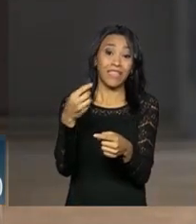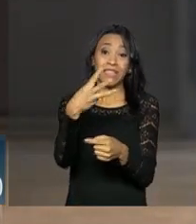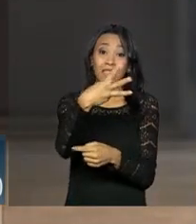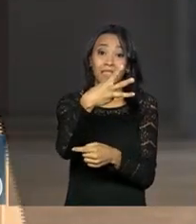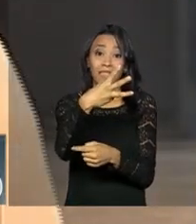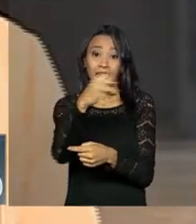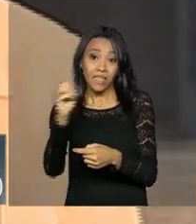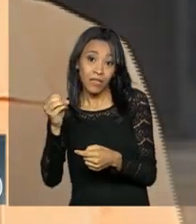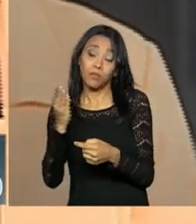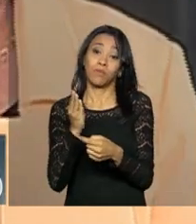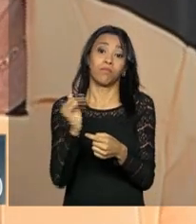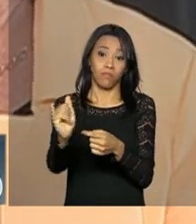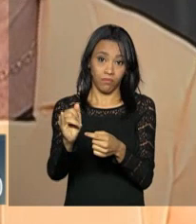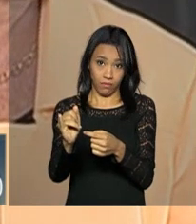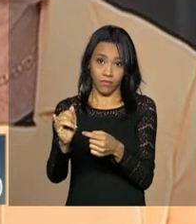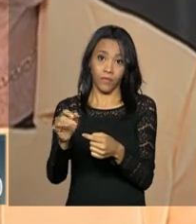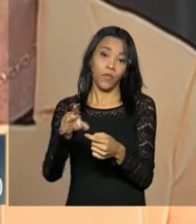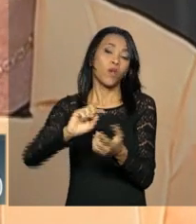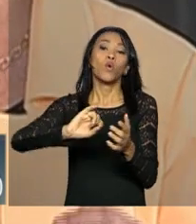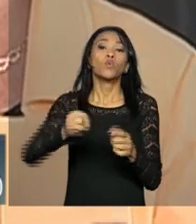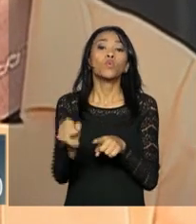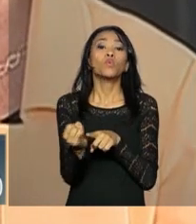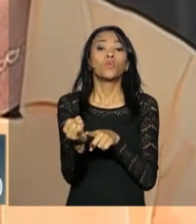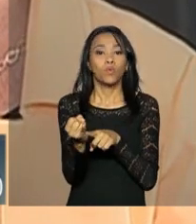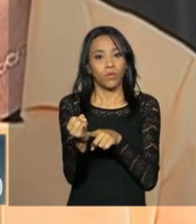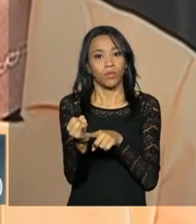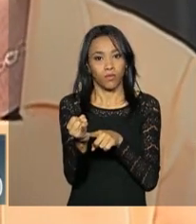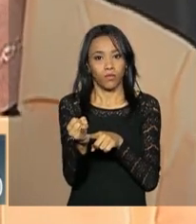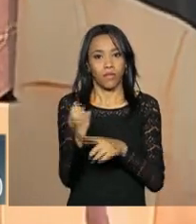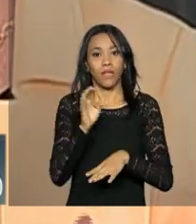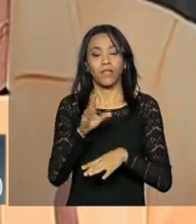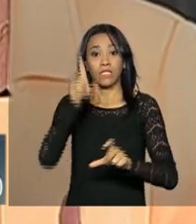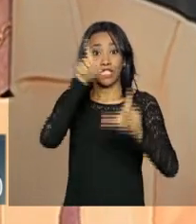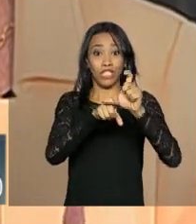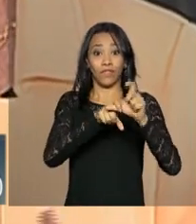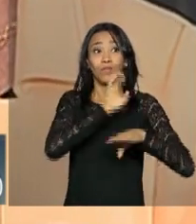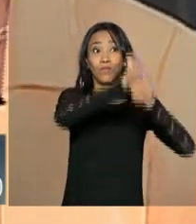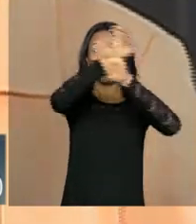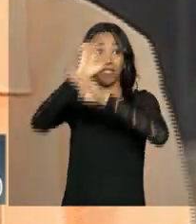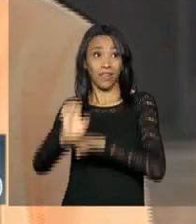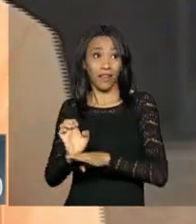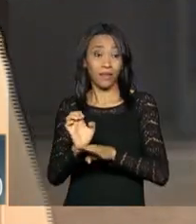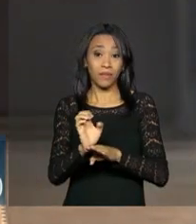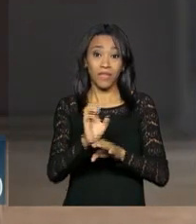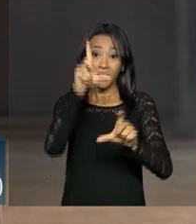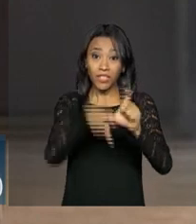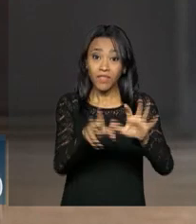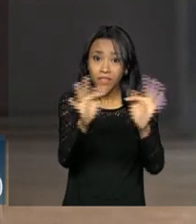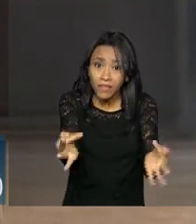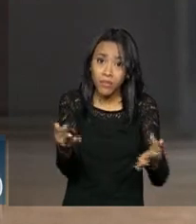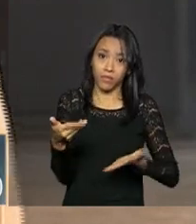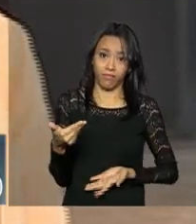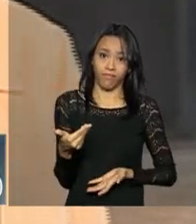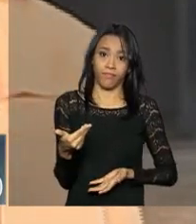ao transformar os juros das dívidas dos Estados em juros simples. Eu pergunto, quem é aqui